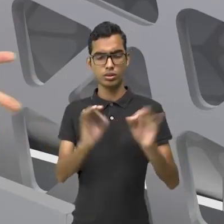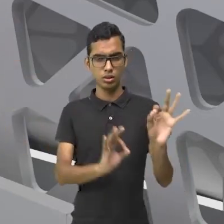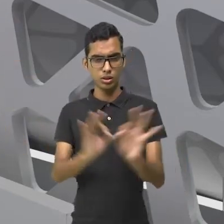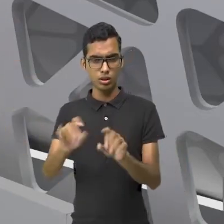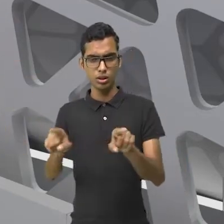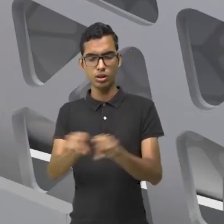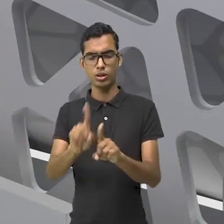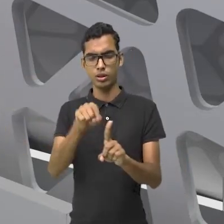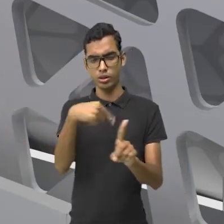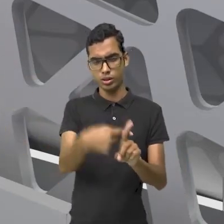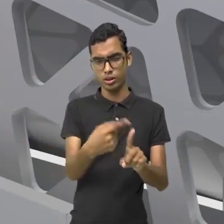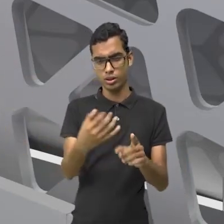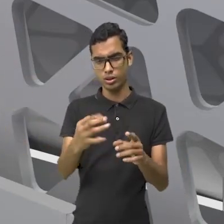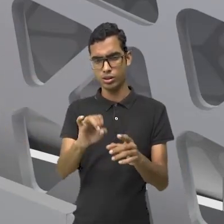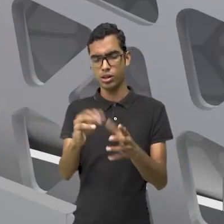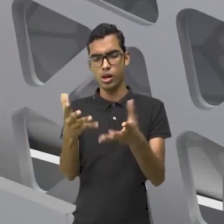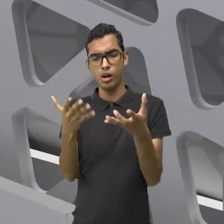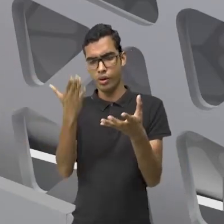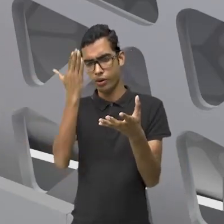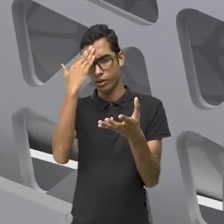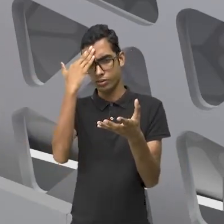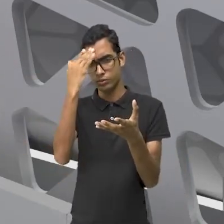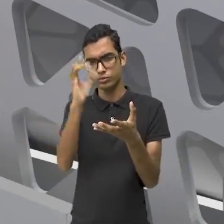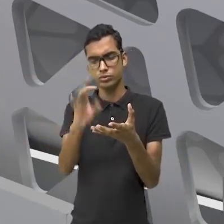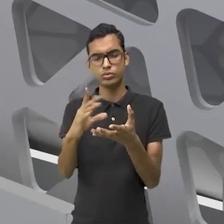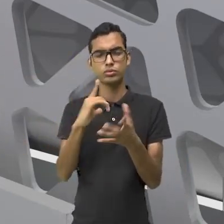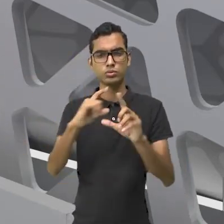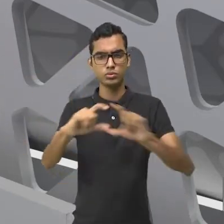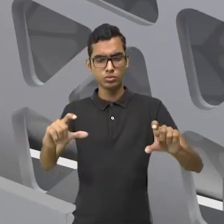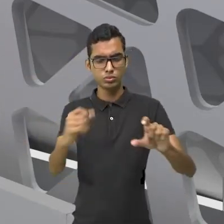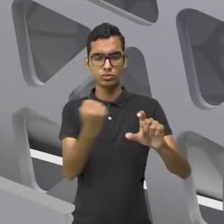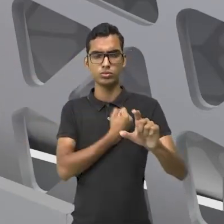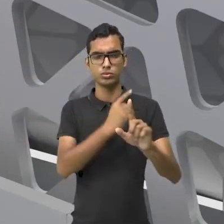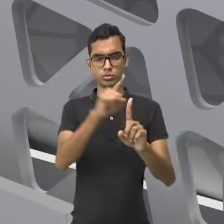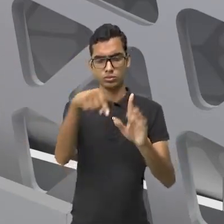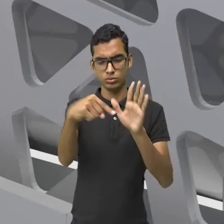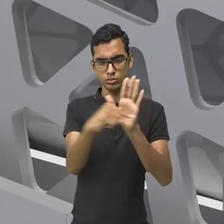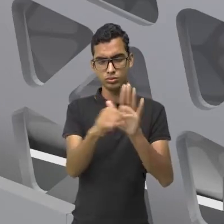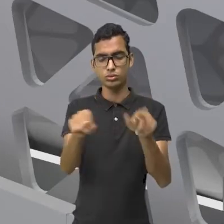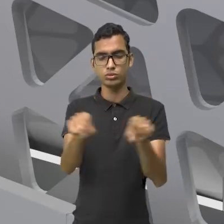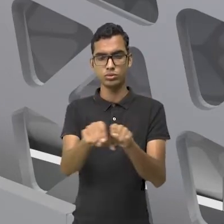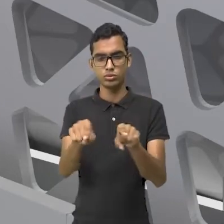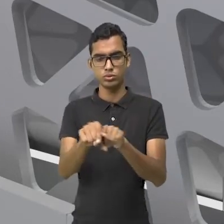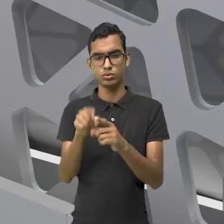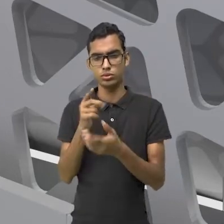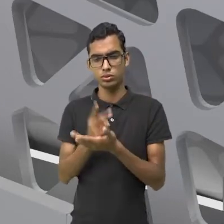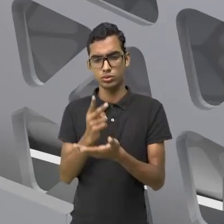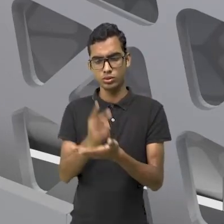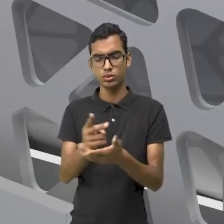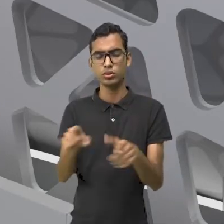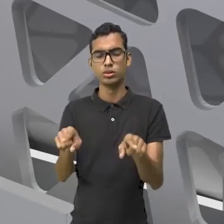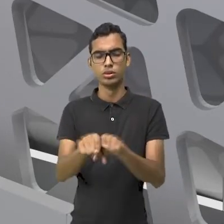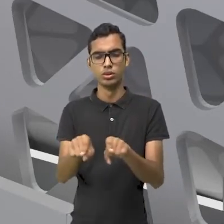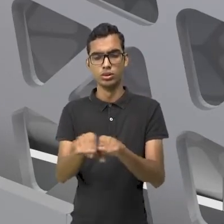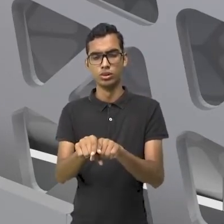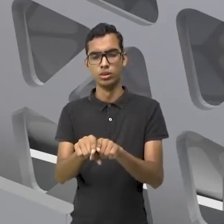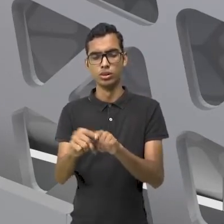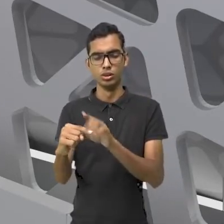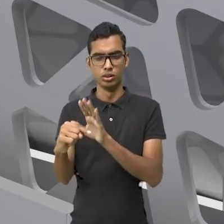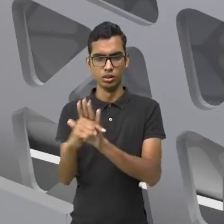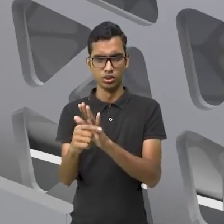também positivos. Se eu quero saber pedaços de um número negativo, esses pedaços também serão